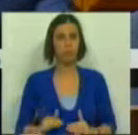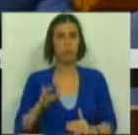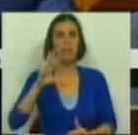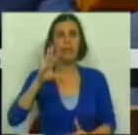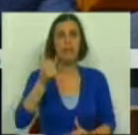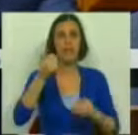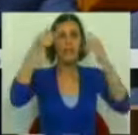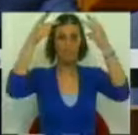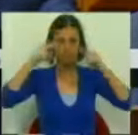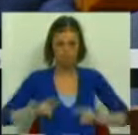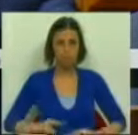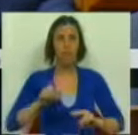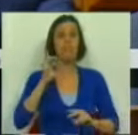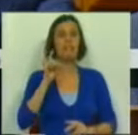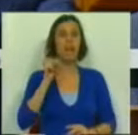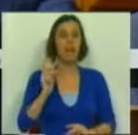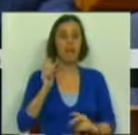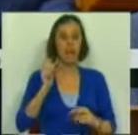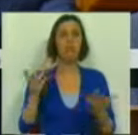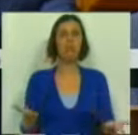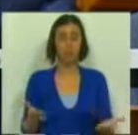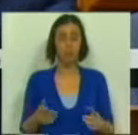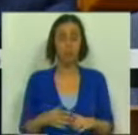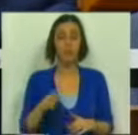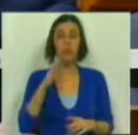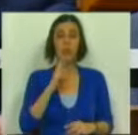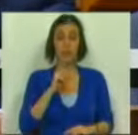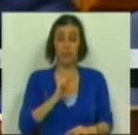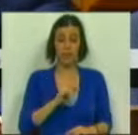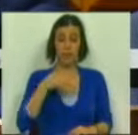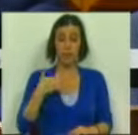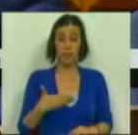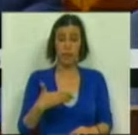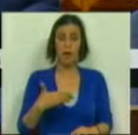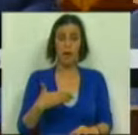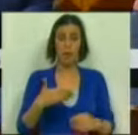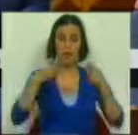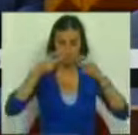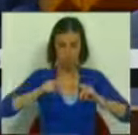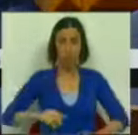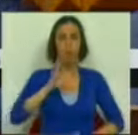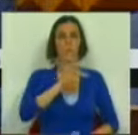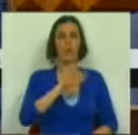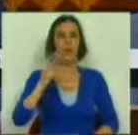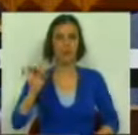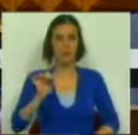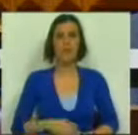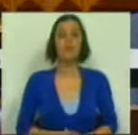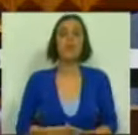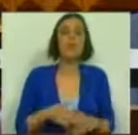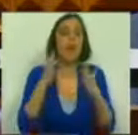15 posições nestes 6 anos, passando do 31º lugar para o 46º.